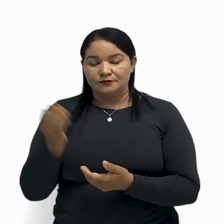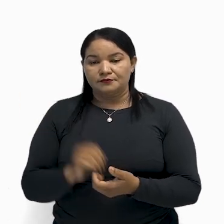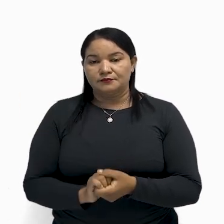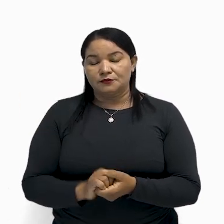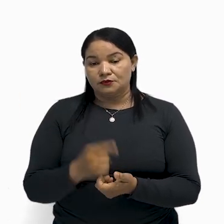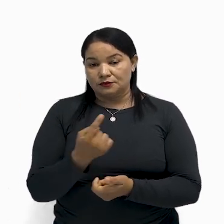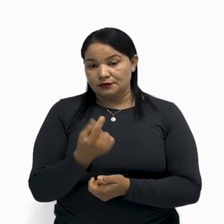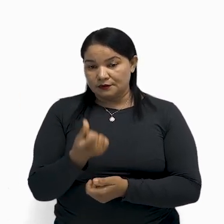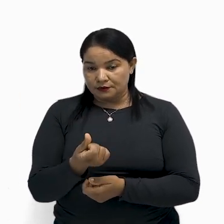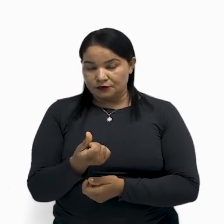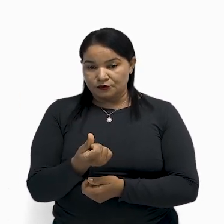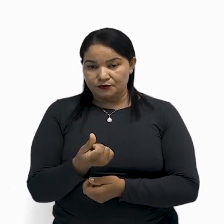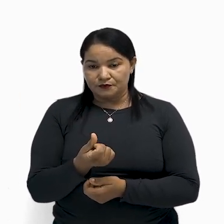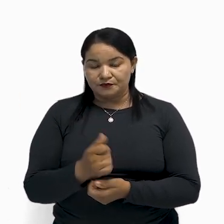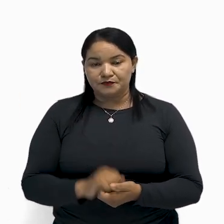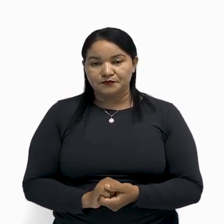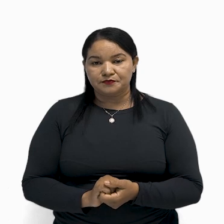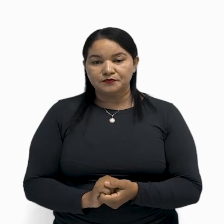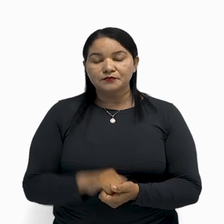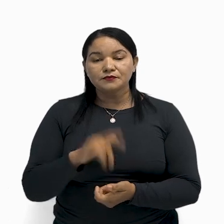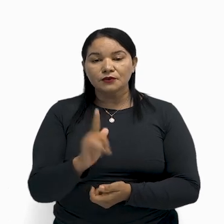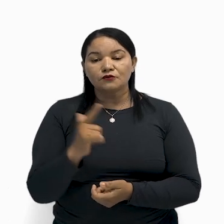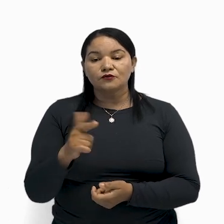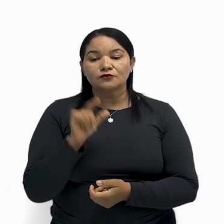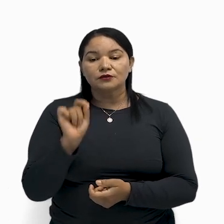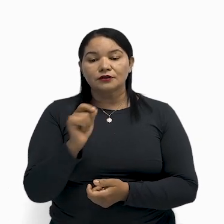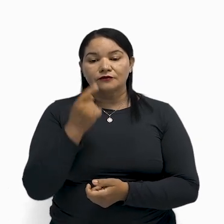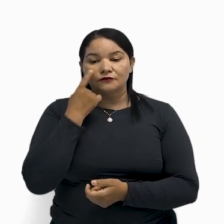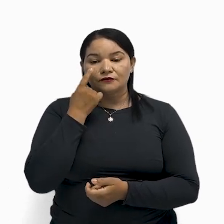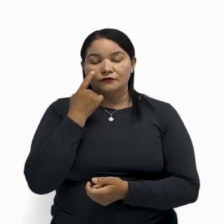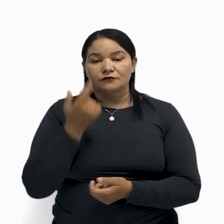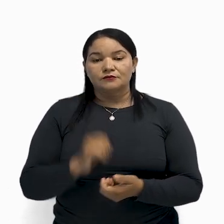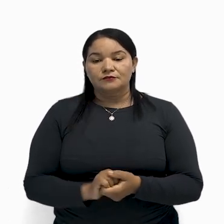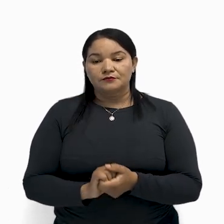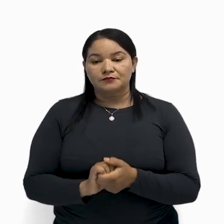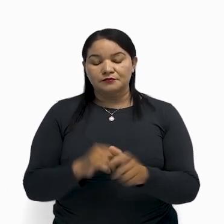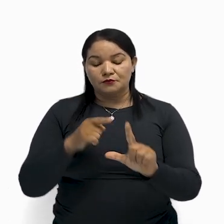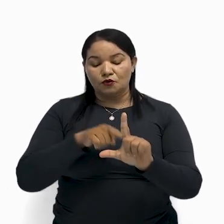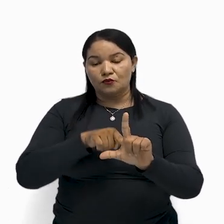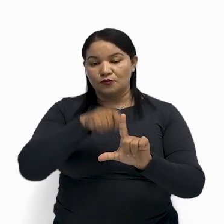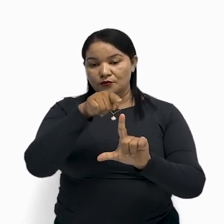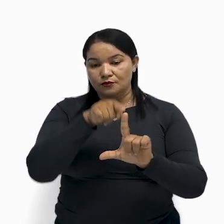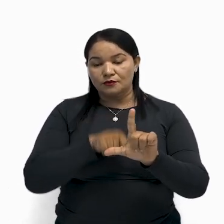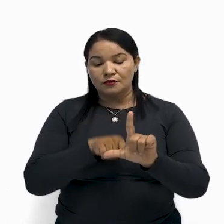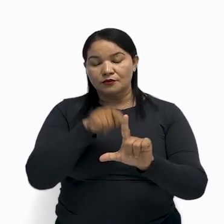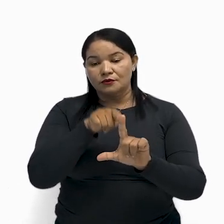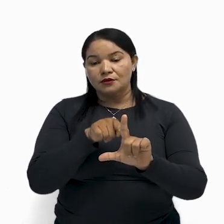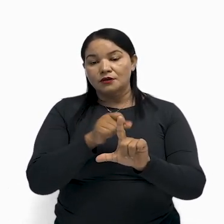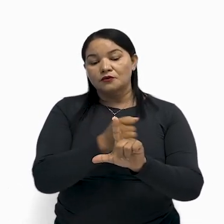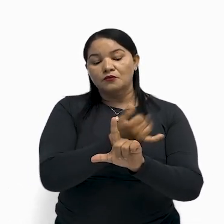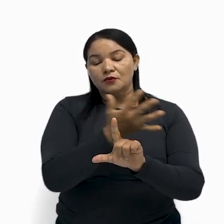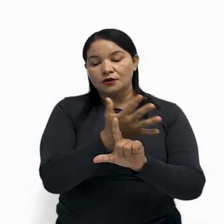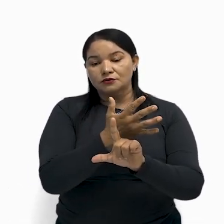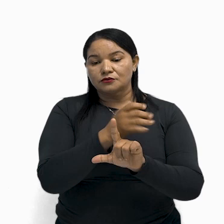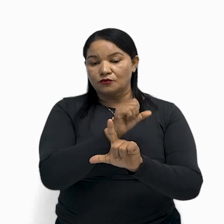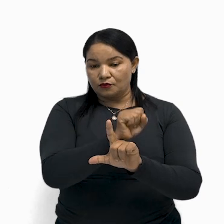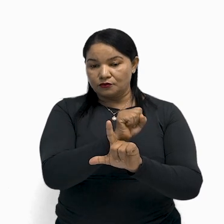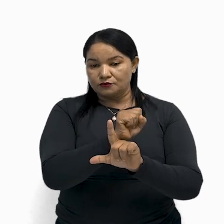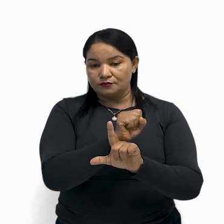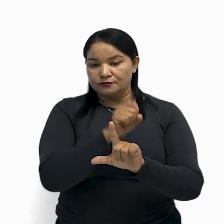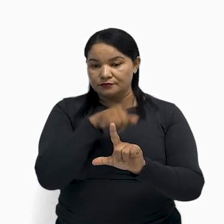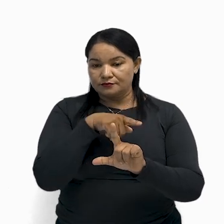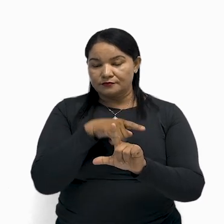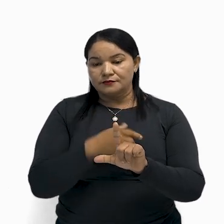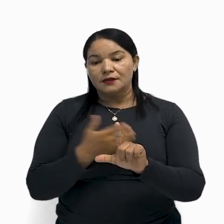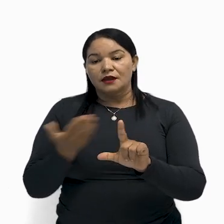O outro lado aqui, ele deu, que foi 8. Tá? Vamos ver agora